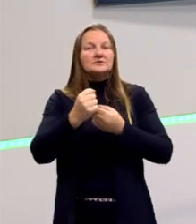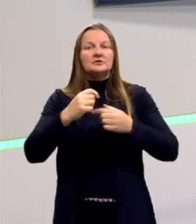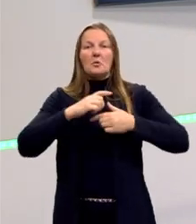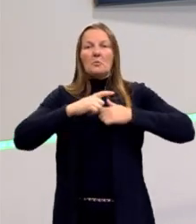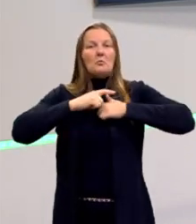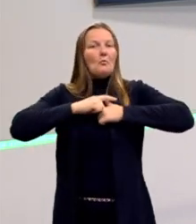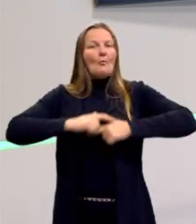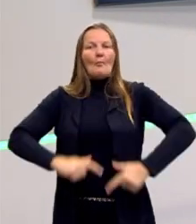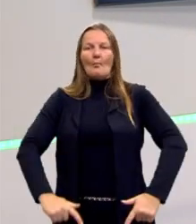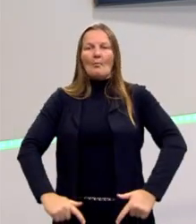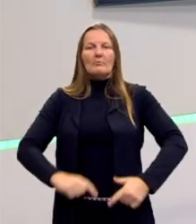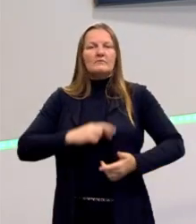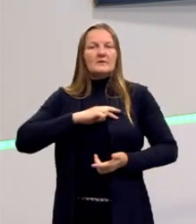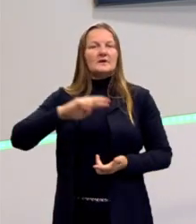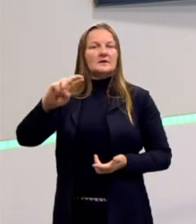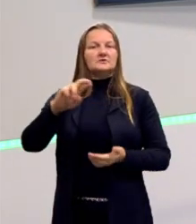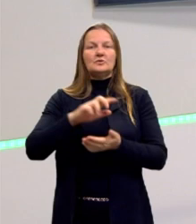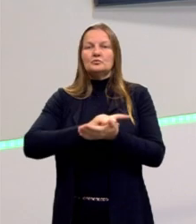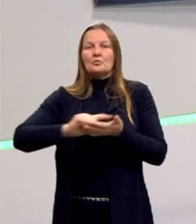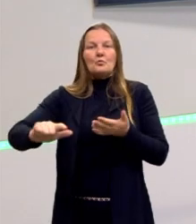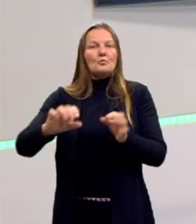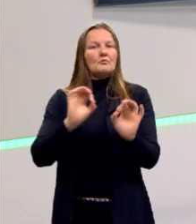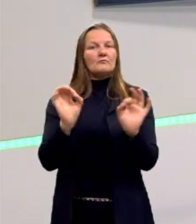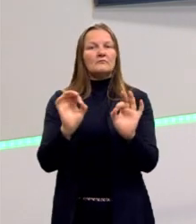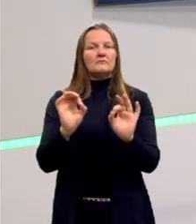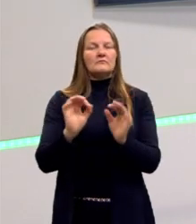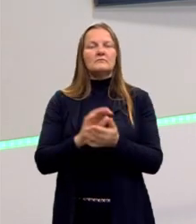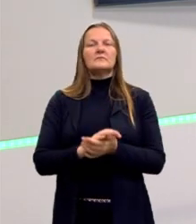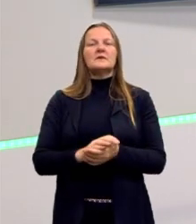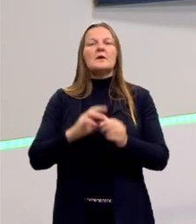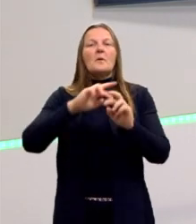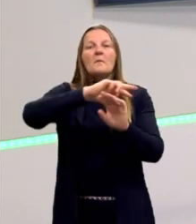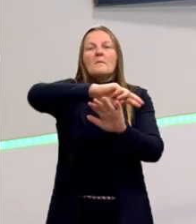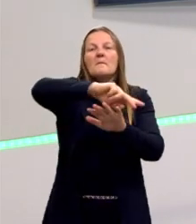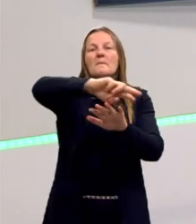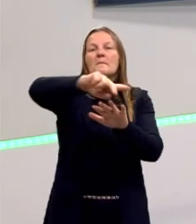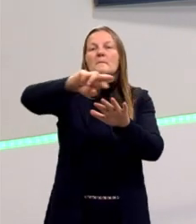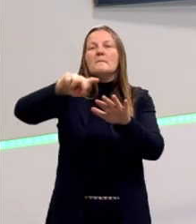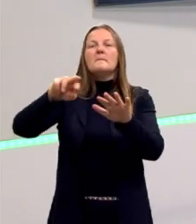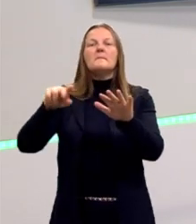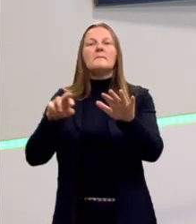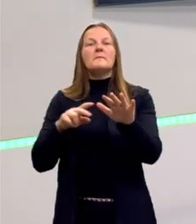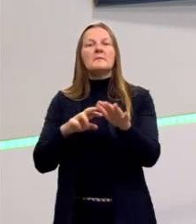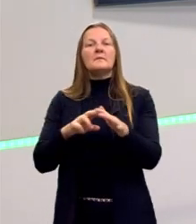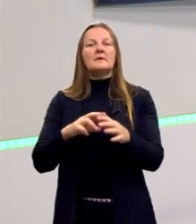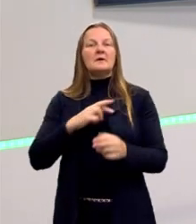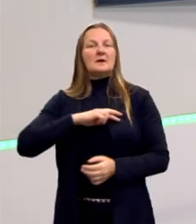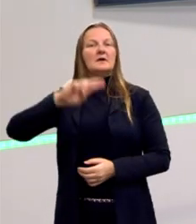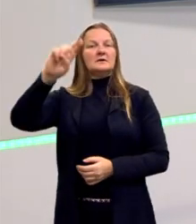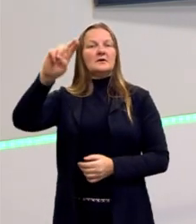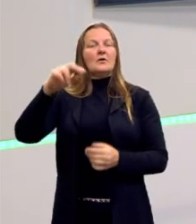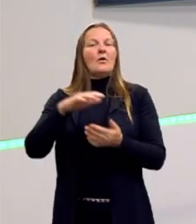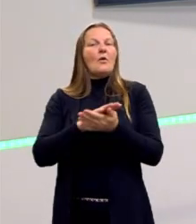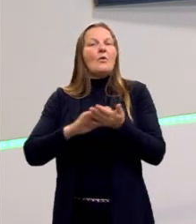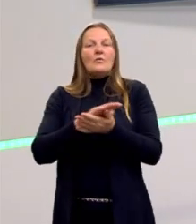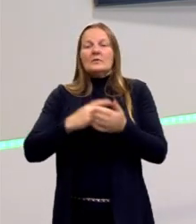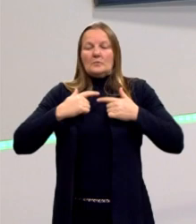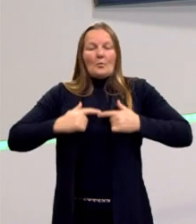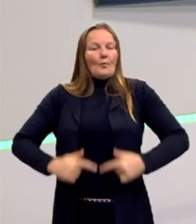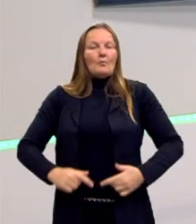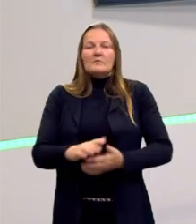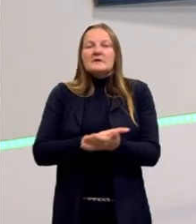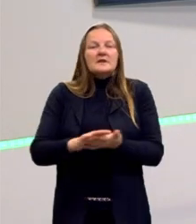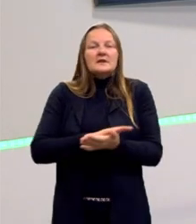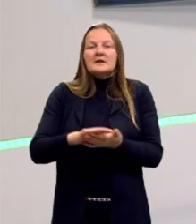Estado laico? O Estado laico é a pluralidade das religiões, ou também de quem não tem a religião.